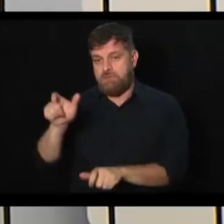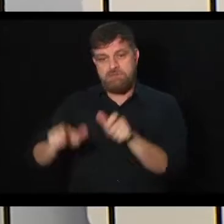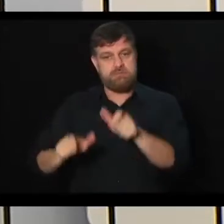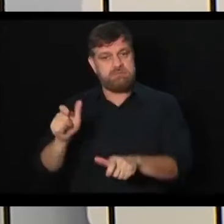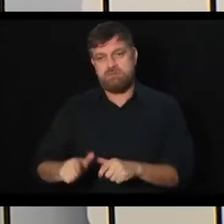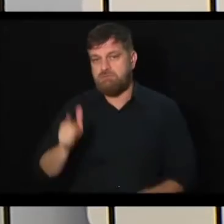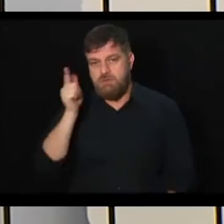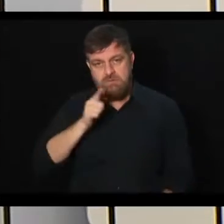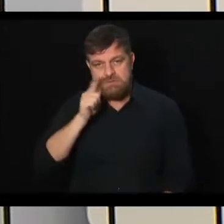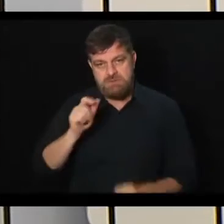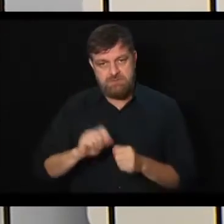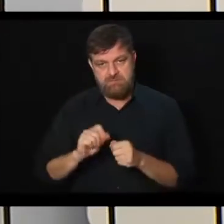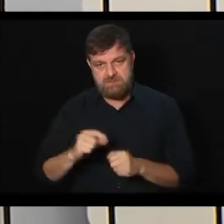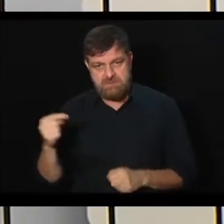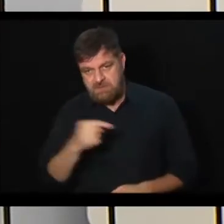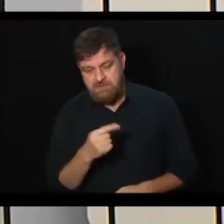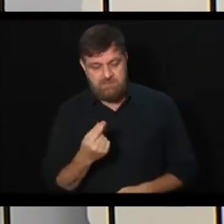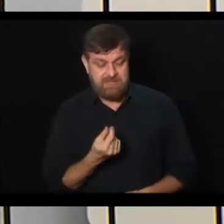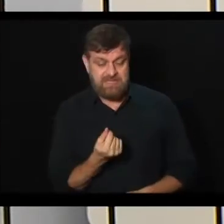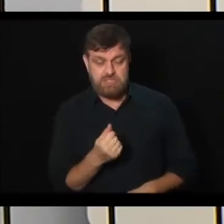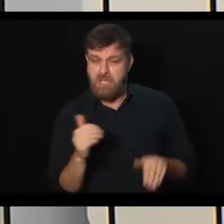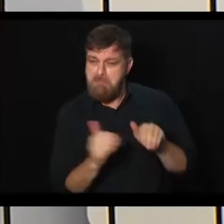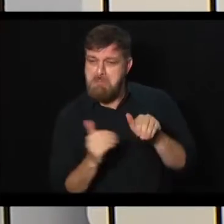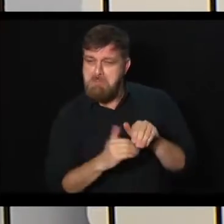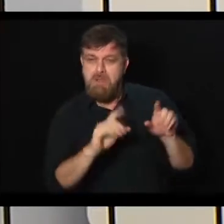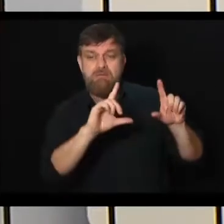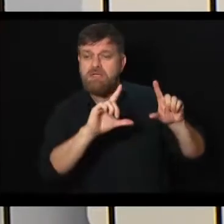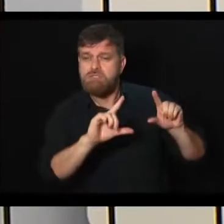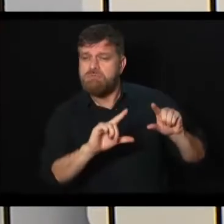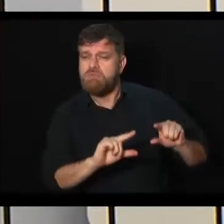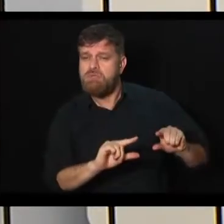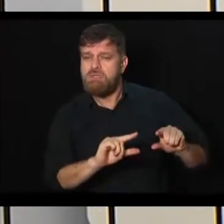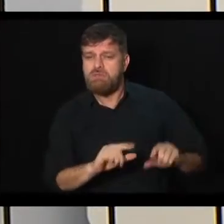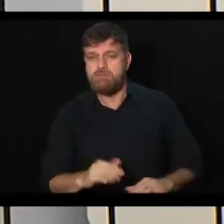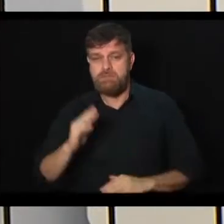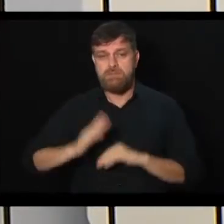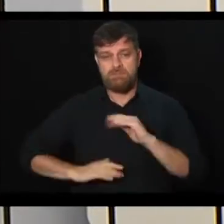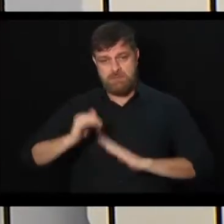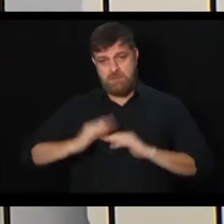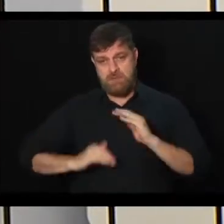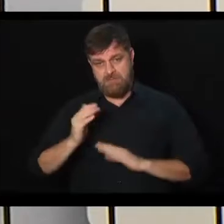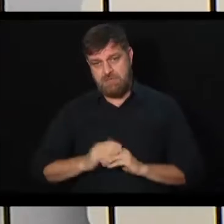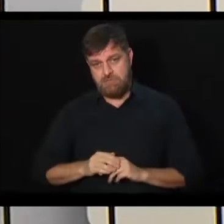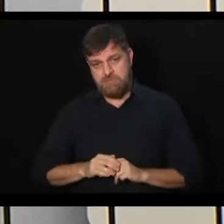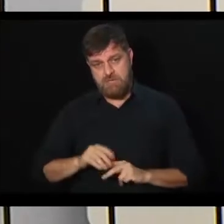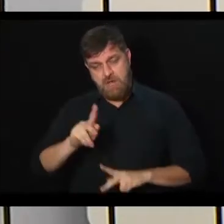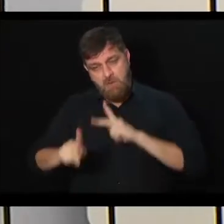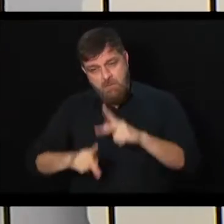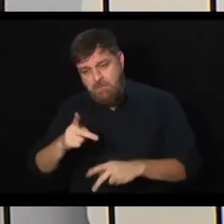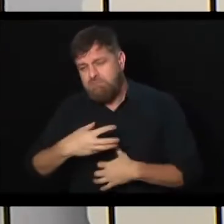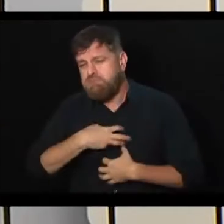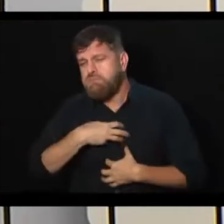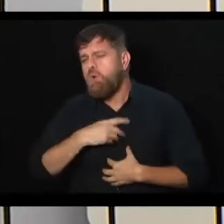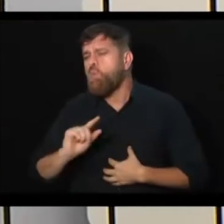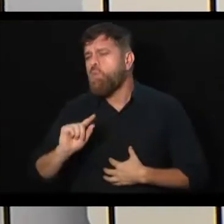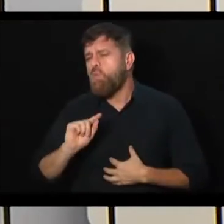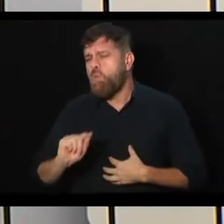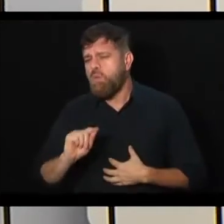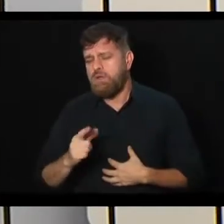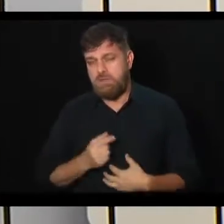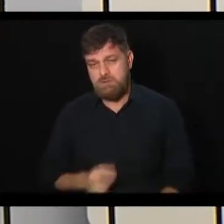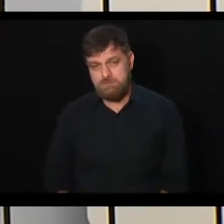Você está desidratando a previdência. E na prática, isso é sentido pelas pessoas, né? Na verdade, a